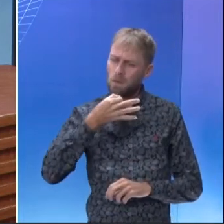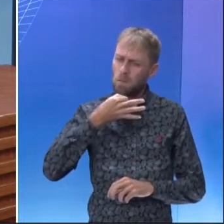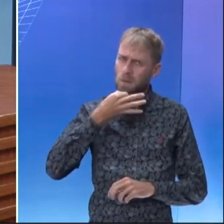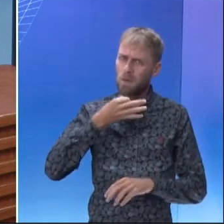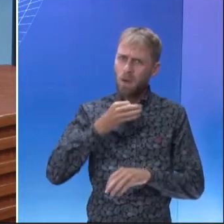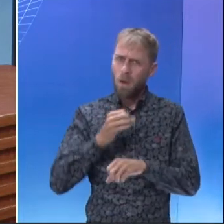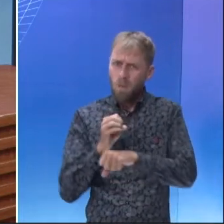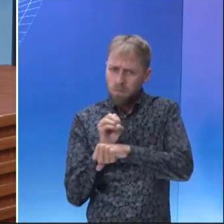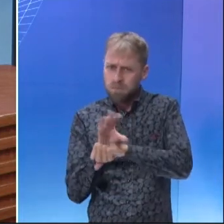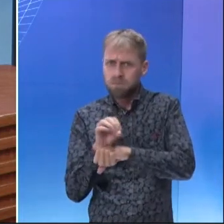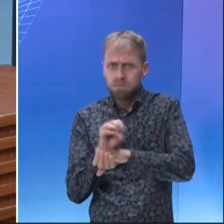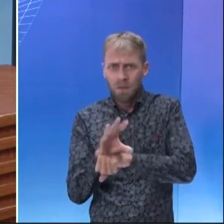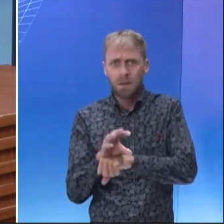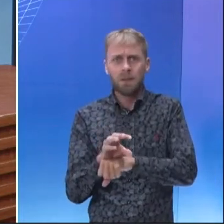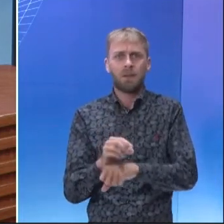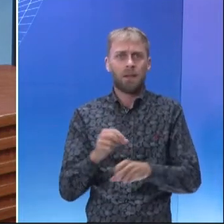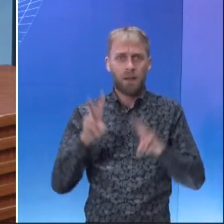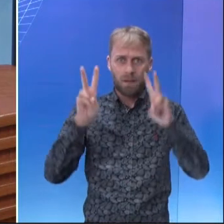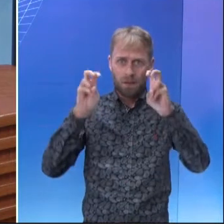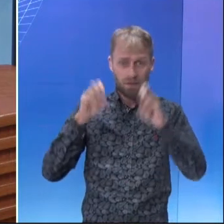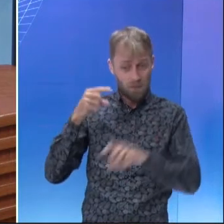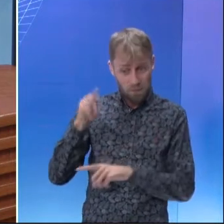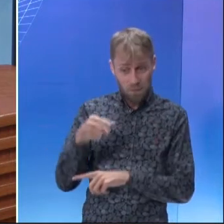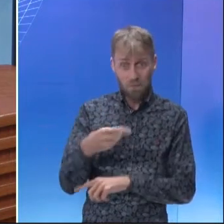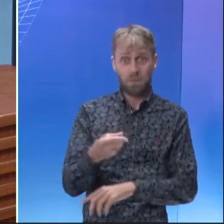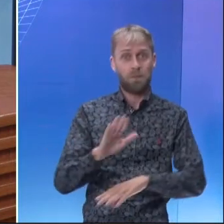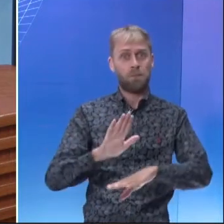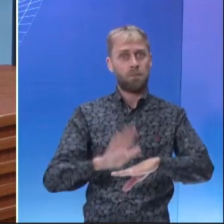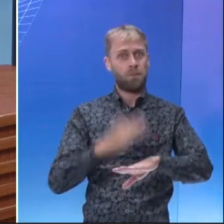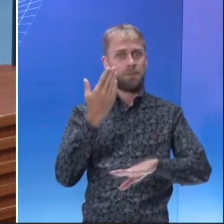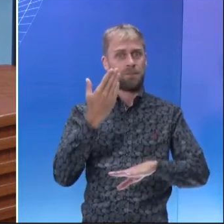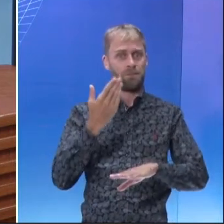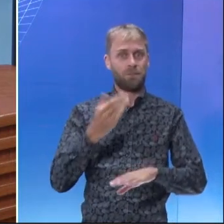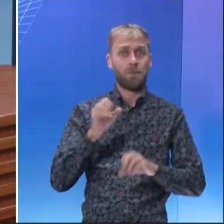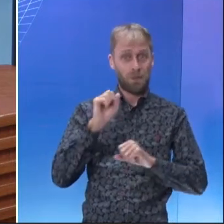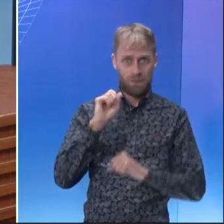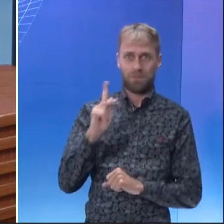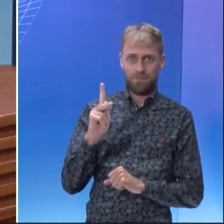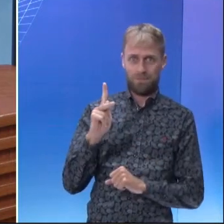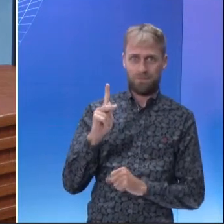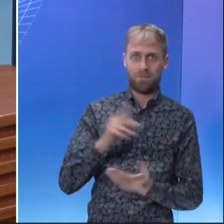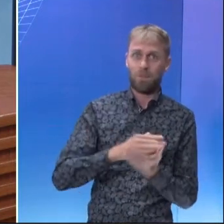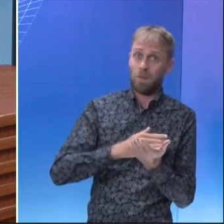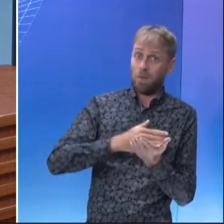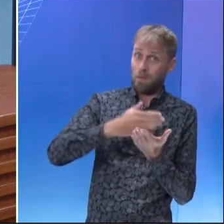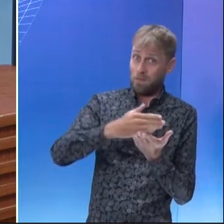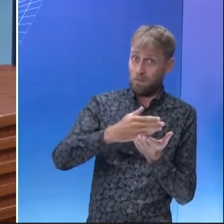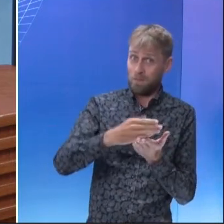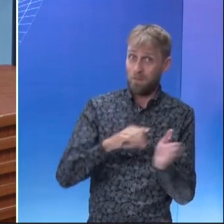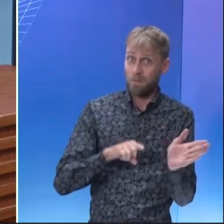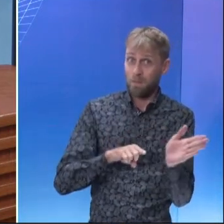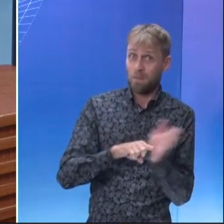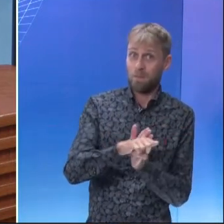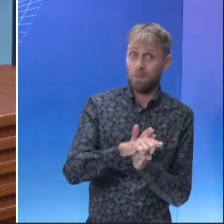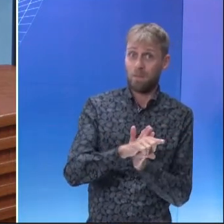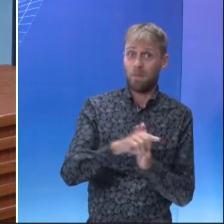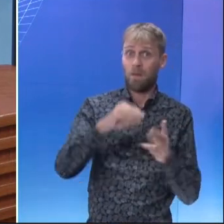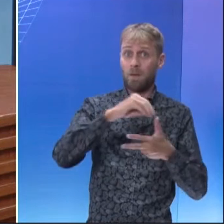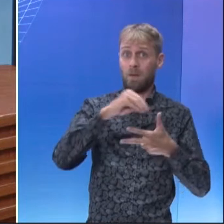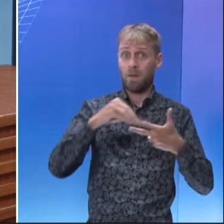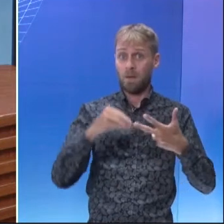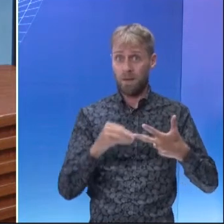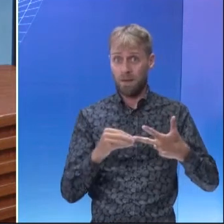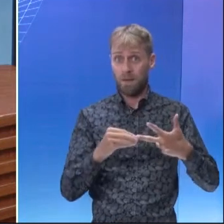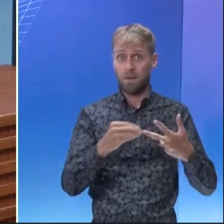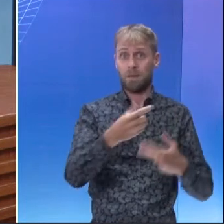vocês devem se aprofundar um pouco mais, tá bom? Nós vamos começar com uma questão do Enem